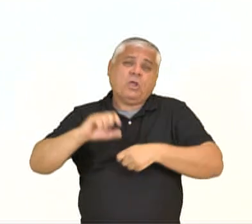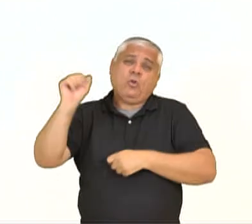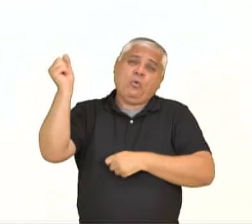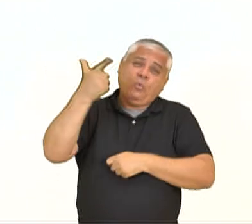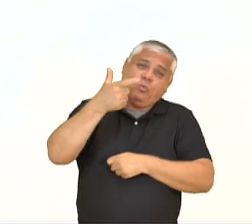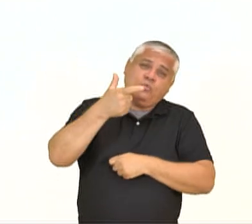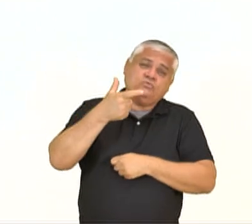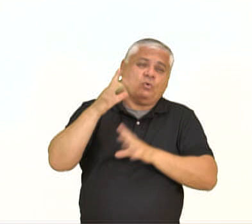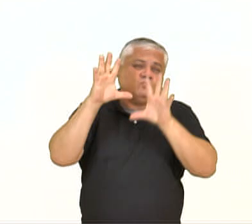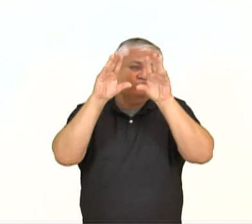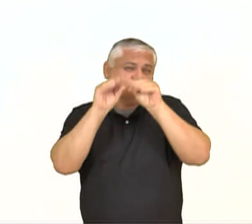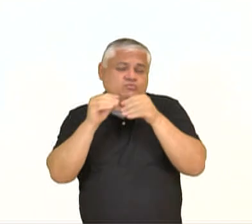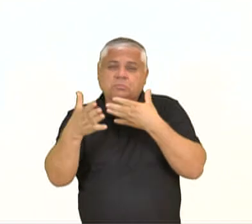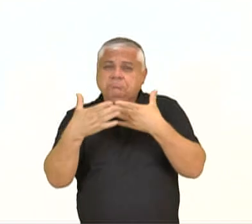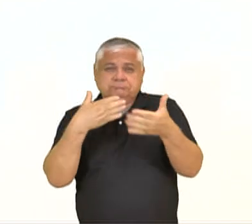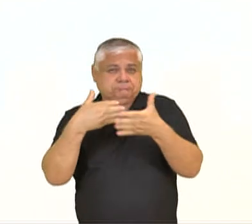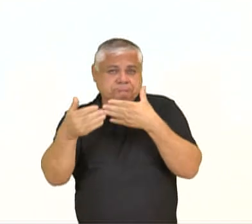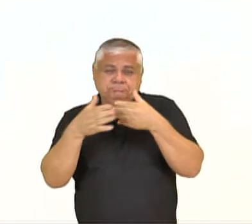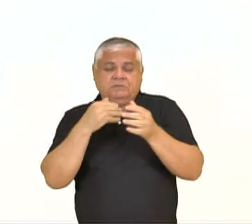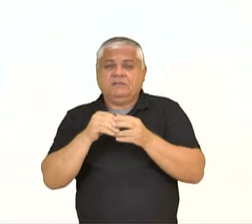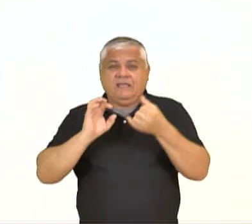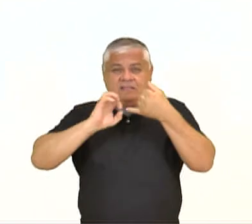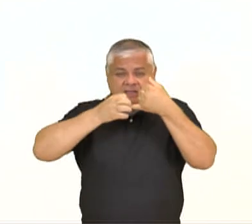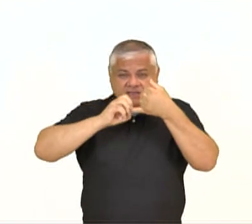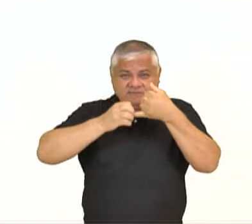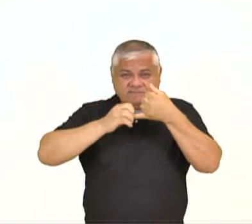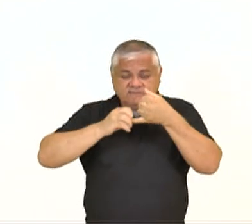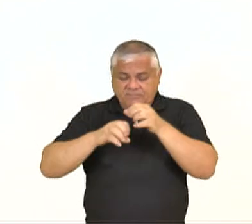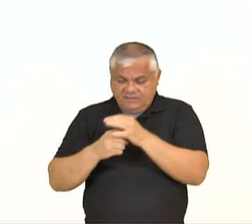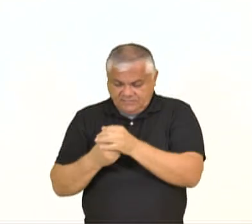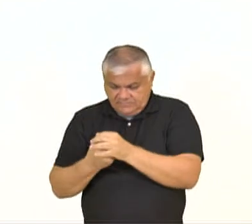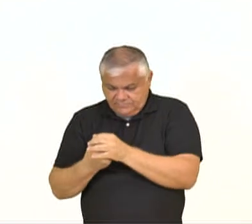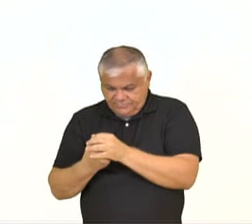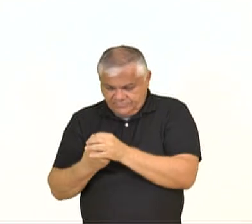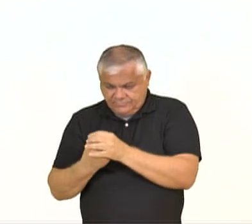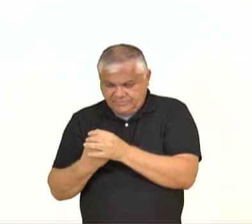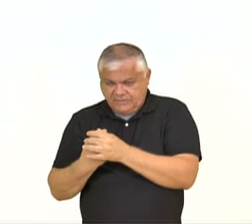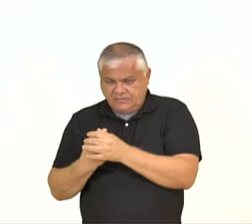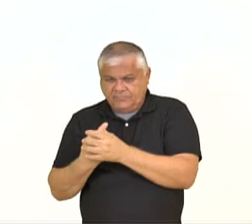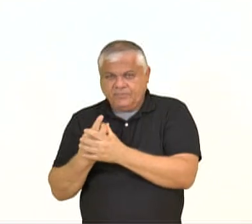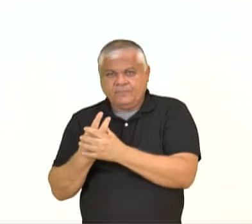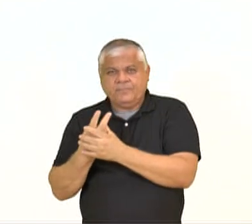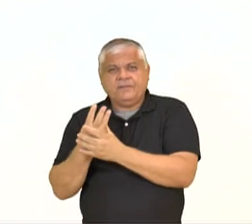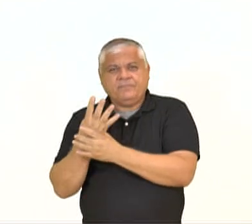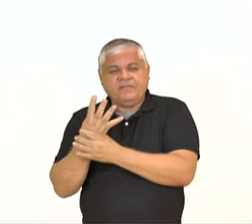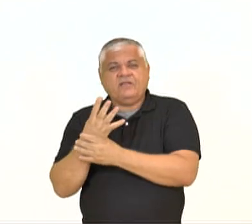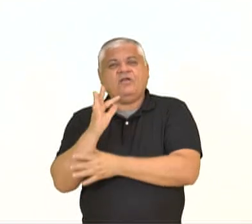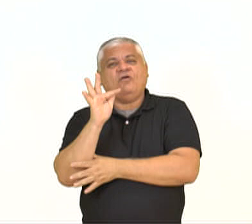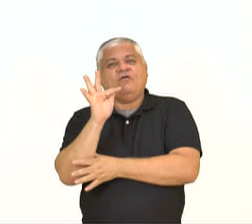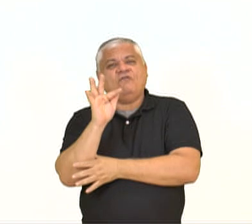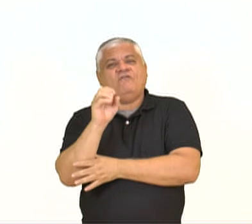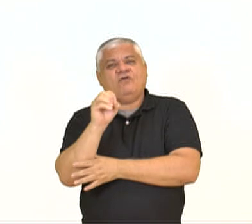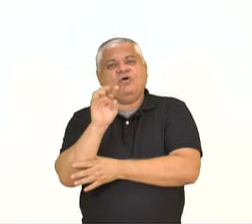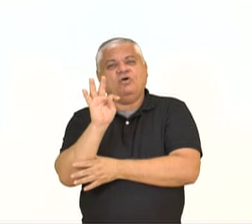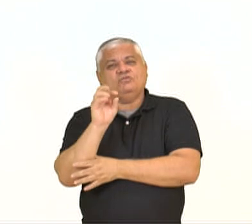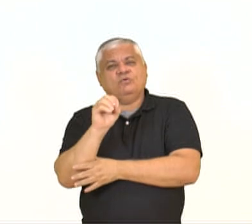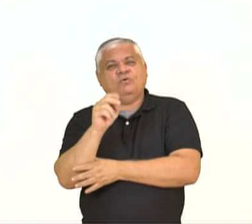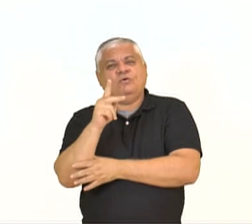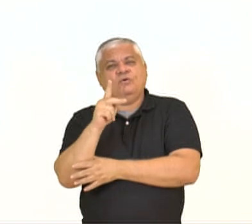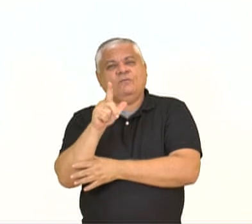Então, quando uma semente germina na presença da luz, nós chamamos, então, de fotoblastismo positivo.